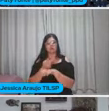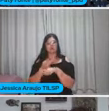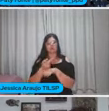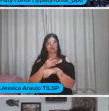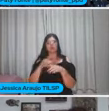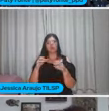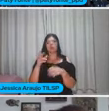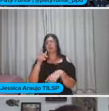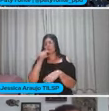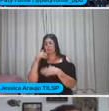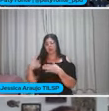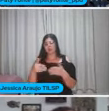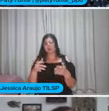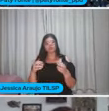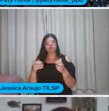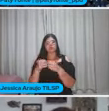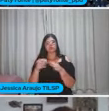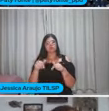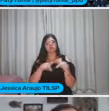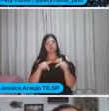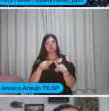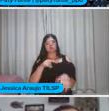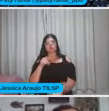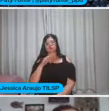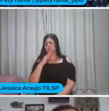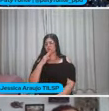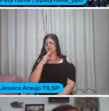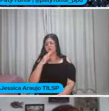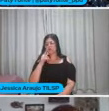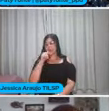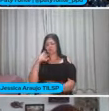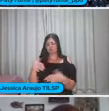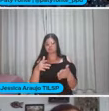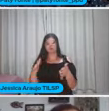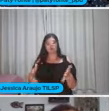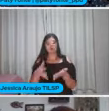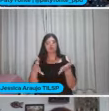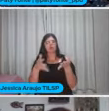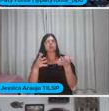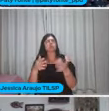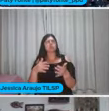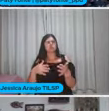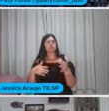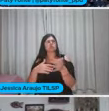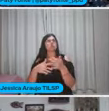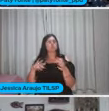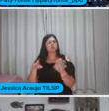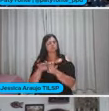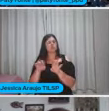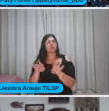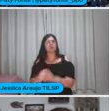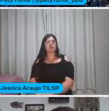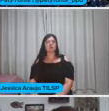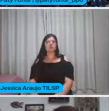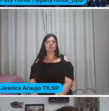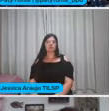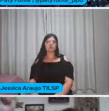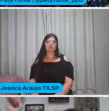o Rio mais próximo E fazer um trabalho De conhecer o Rio Promover alguma intervenção no Rio Porque isso também, gente Aí, olha